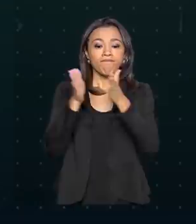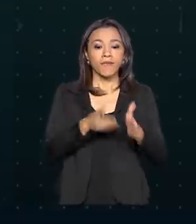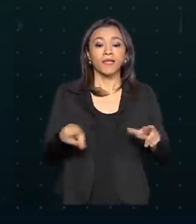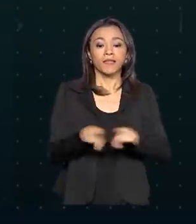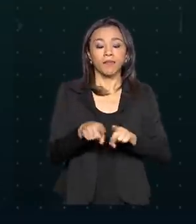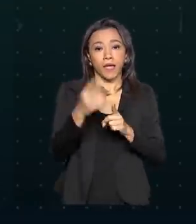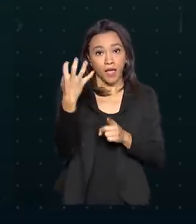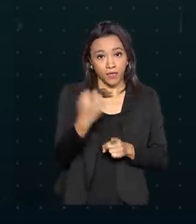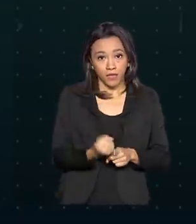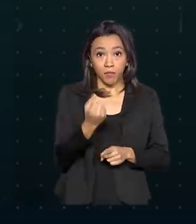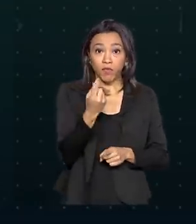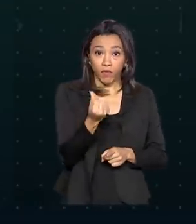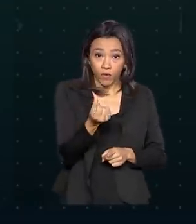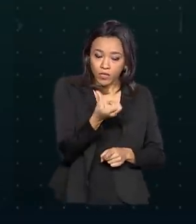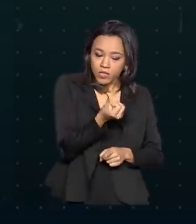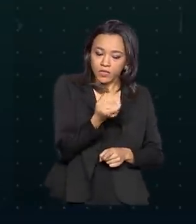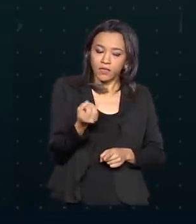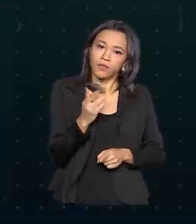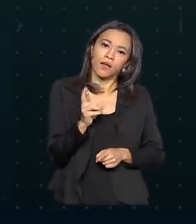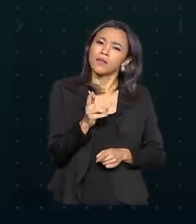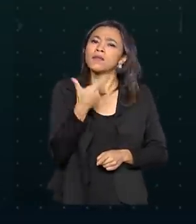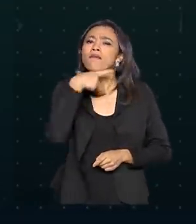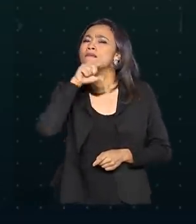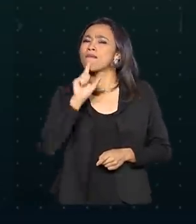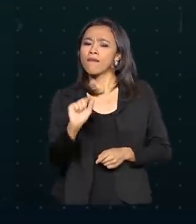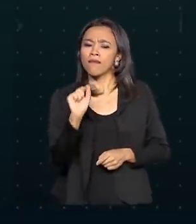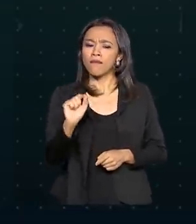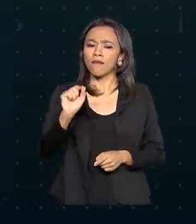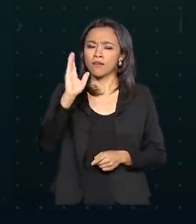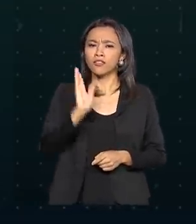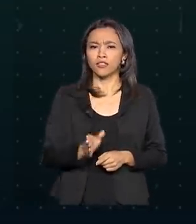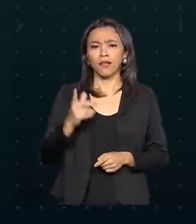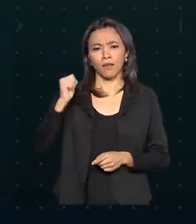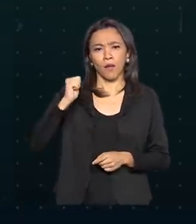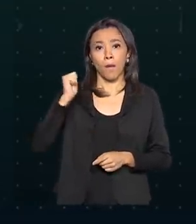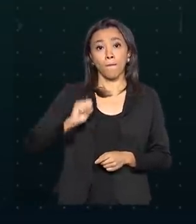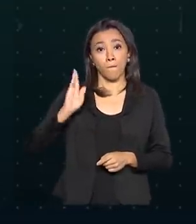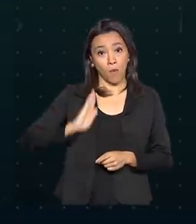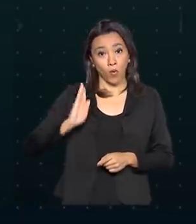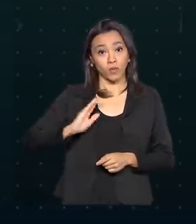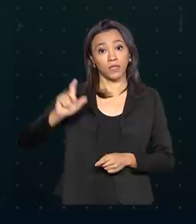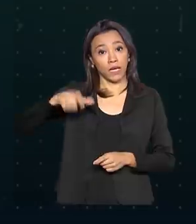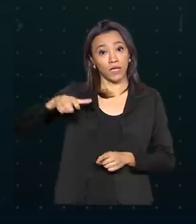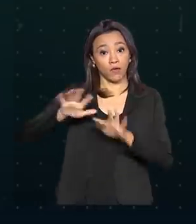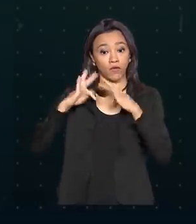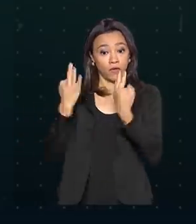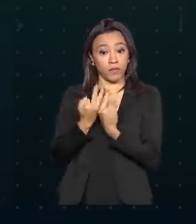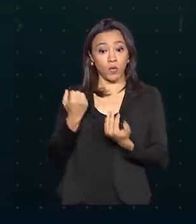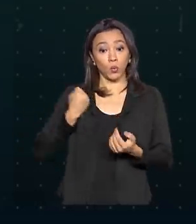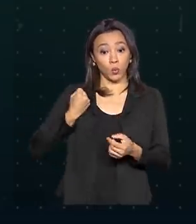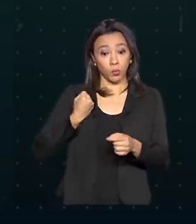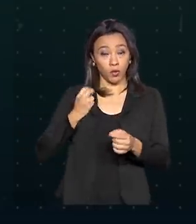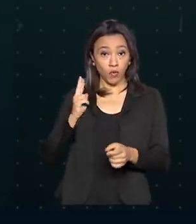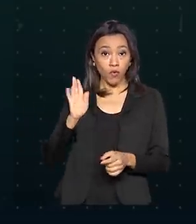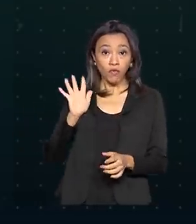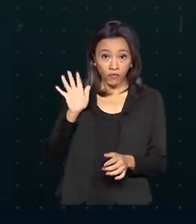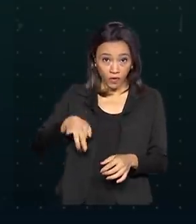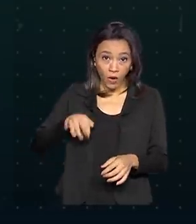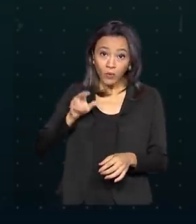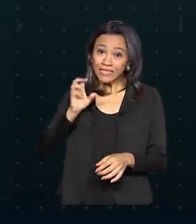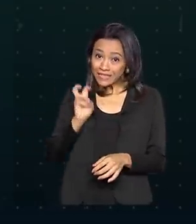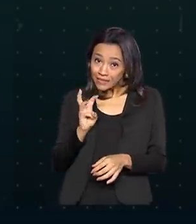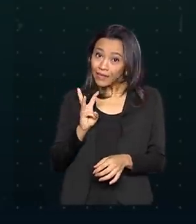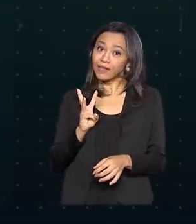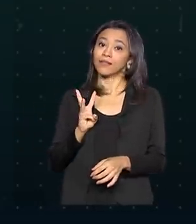recebem o valor de R 600,00 os beneficiários do Bolsa Família com número do NIS terminado em 3. E